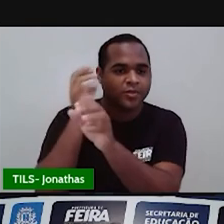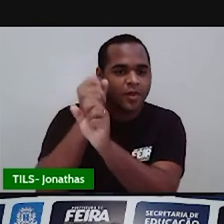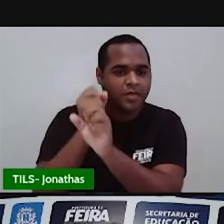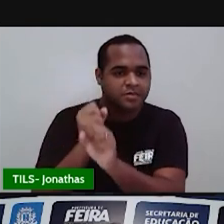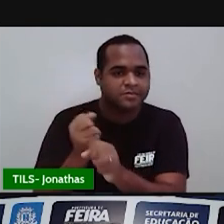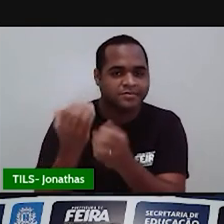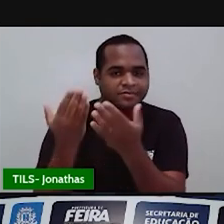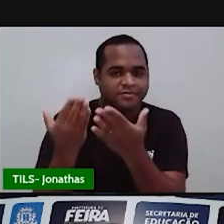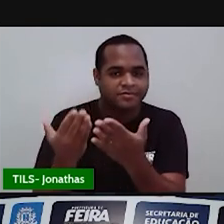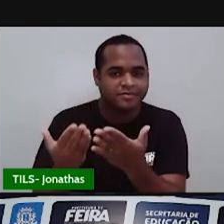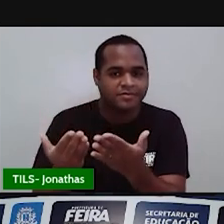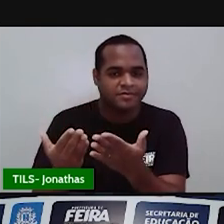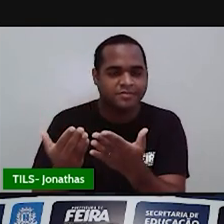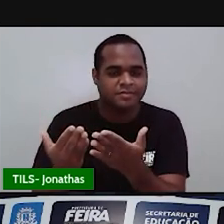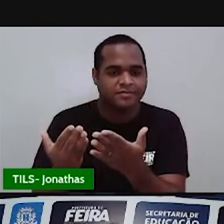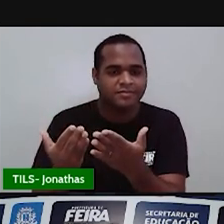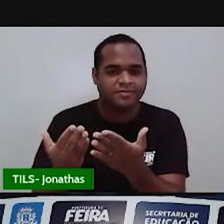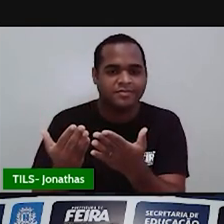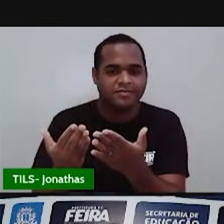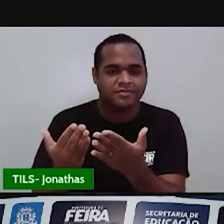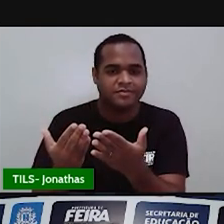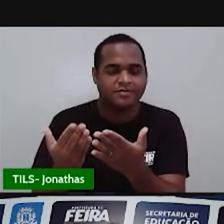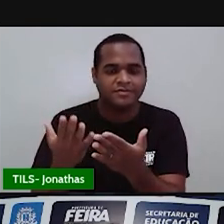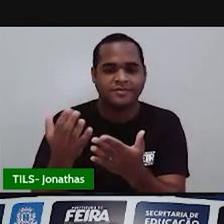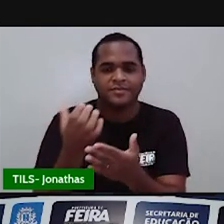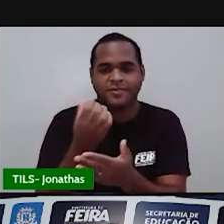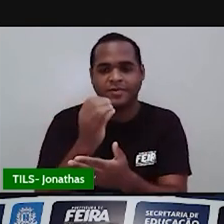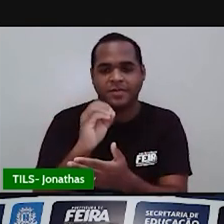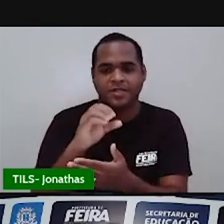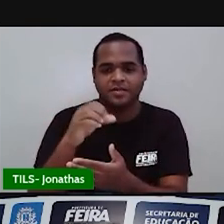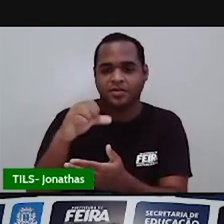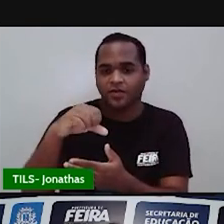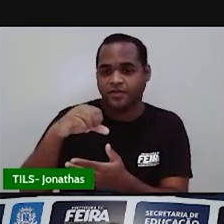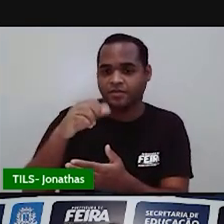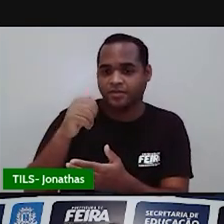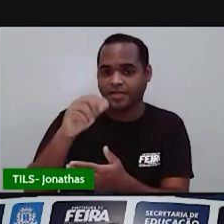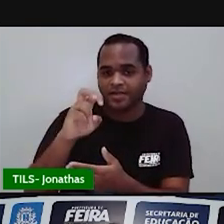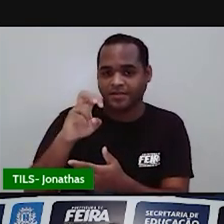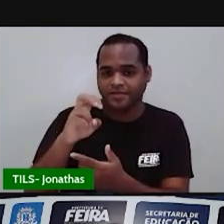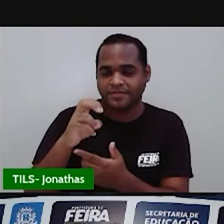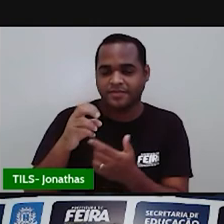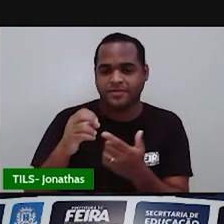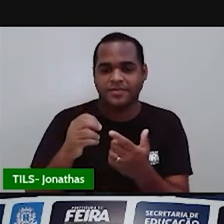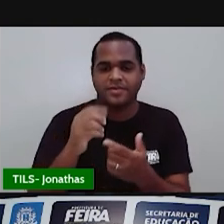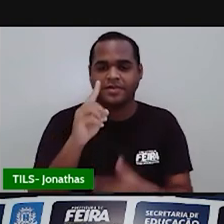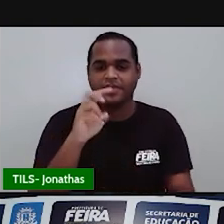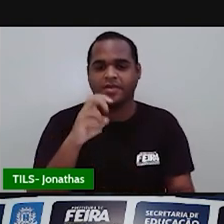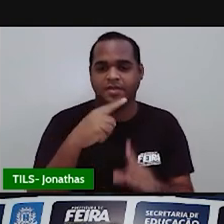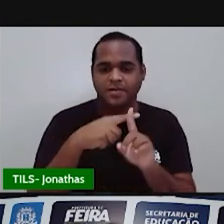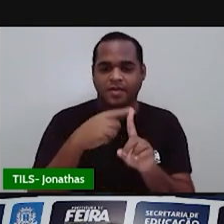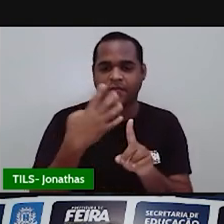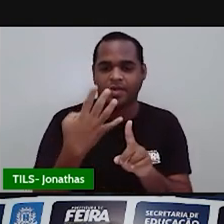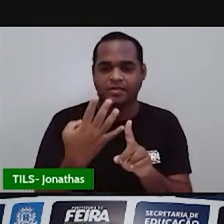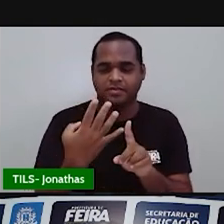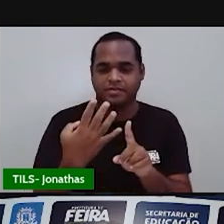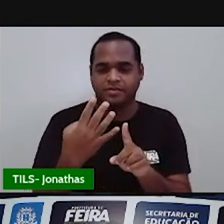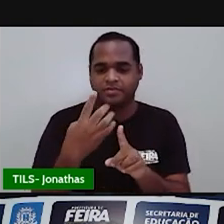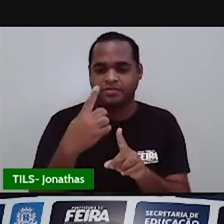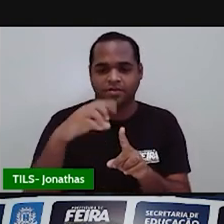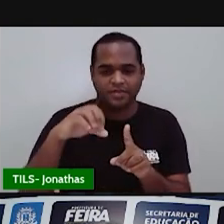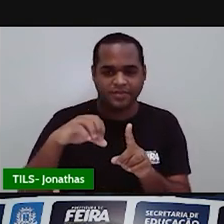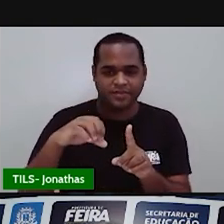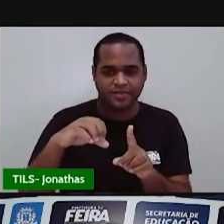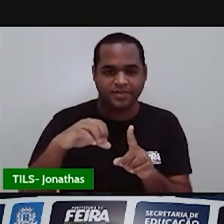6 mais 0 dá 6. 6 mais 9 dá 15. 15 mais 4 19.